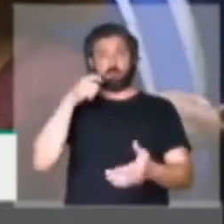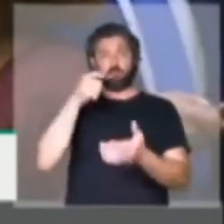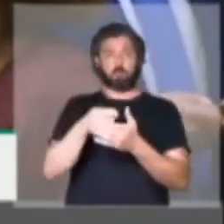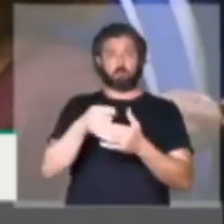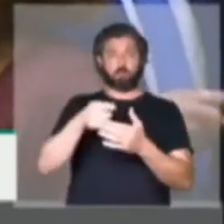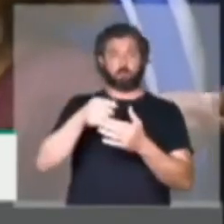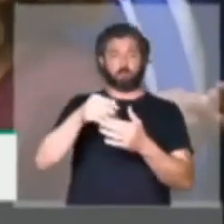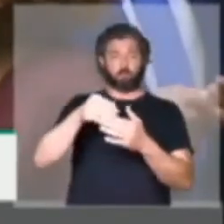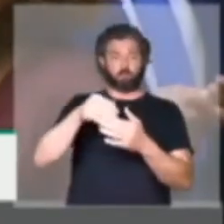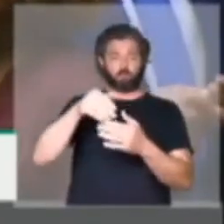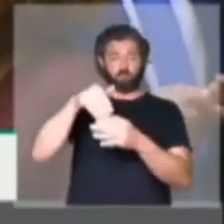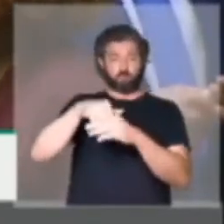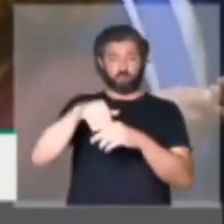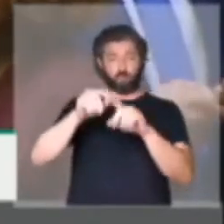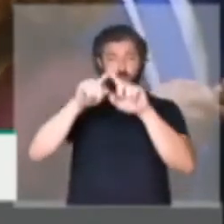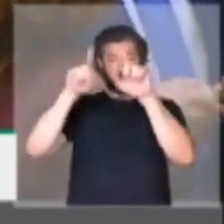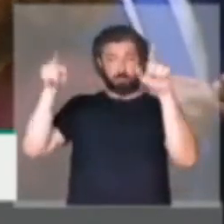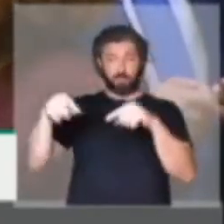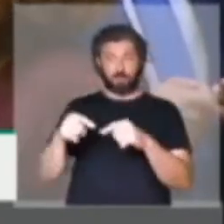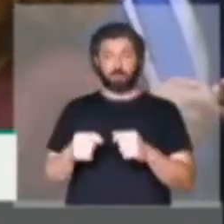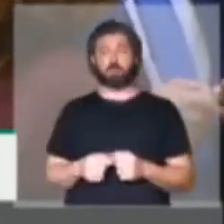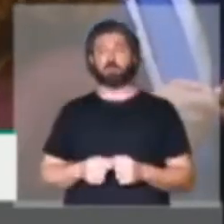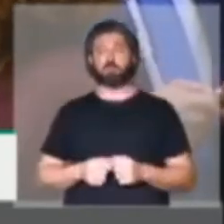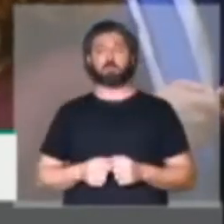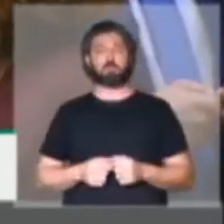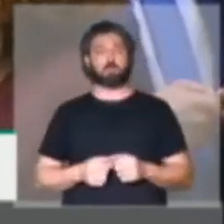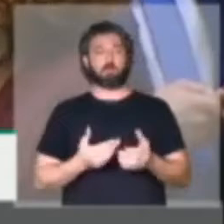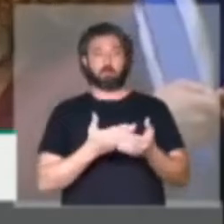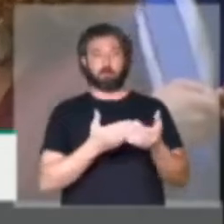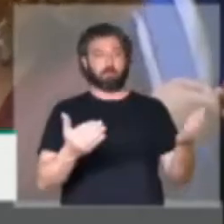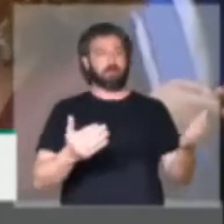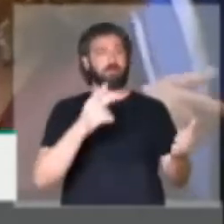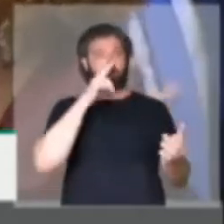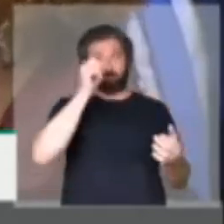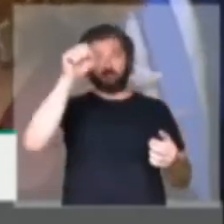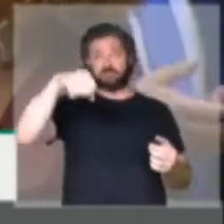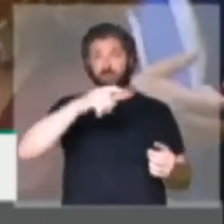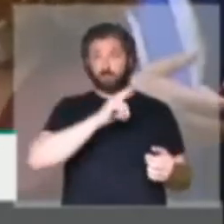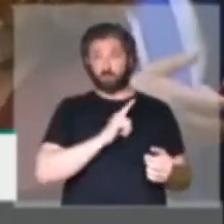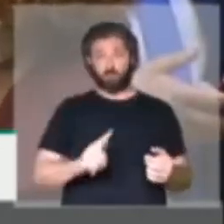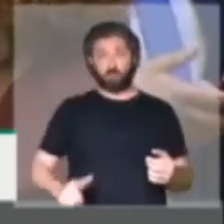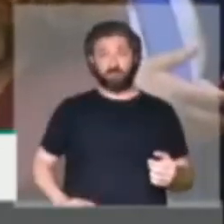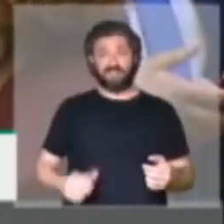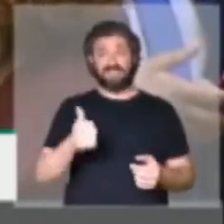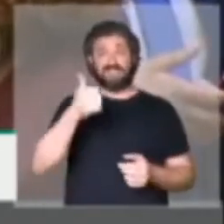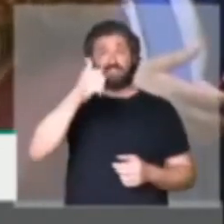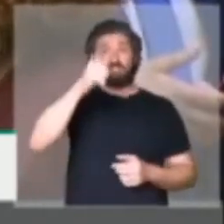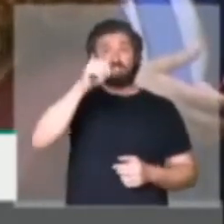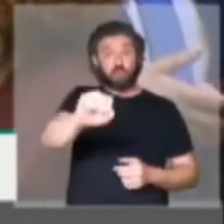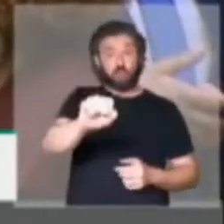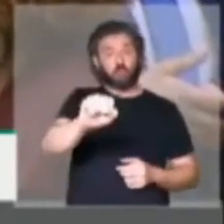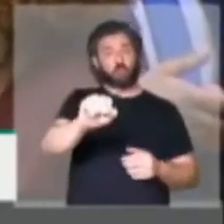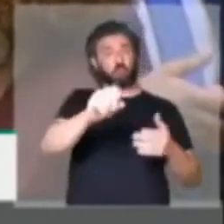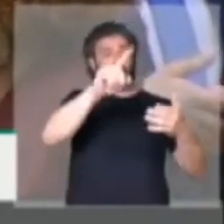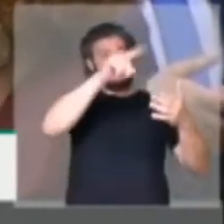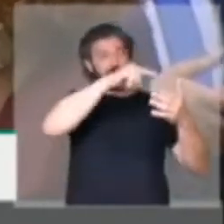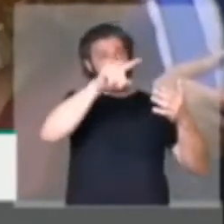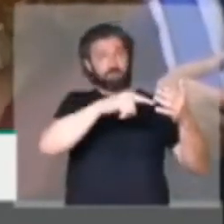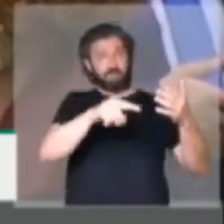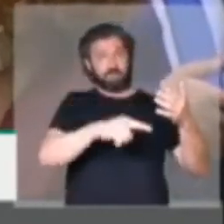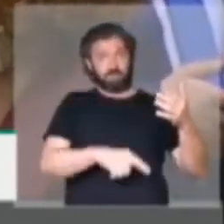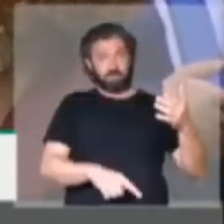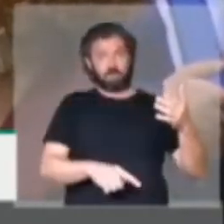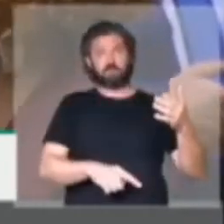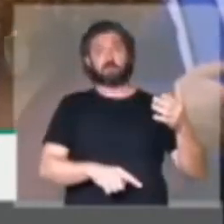eletrônico da Câmara? Olha, em primeiro lugar foi uma derrota muito grande do governo, foram 18 itens que haviam sido